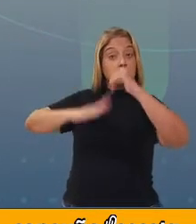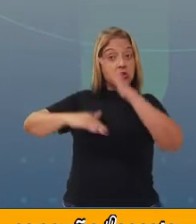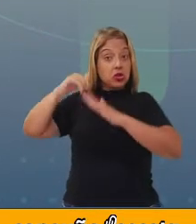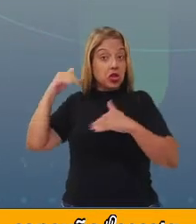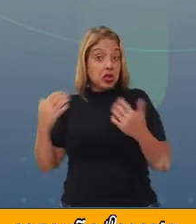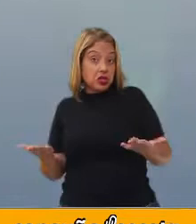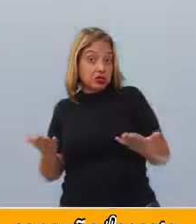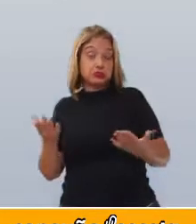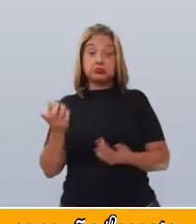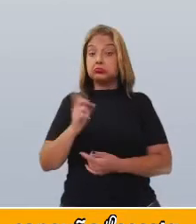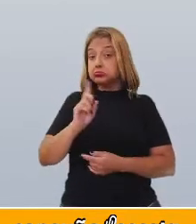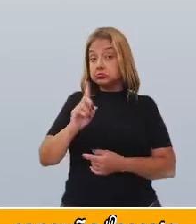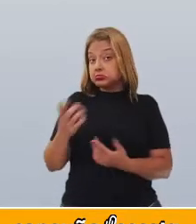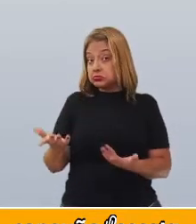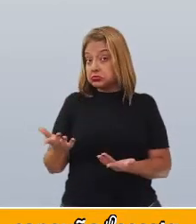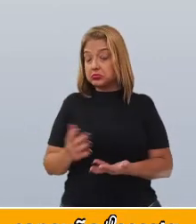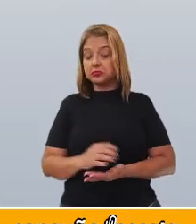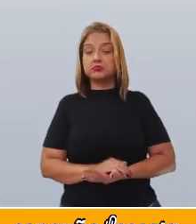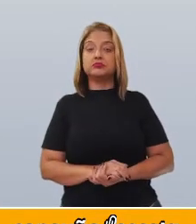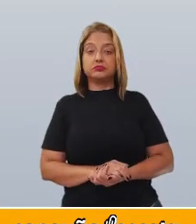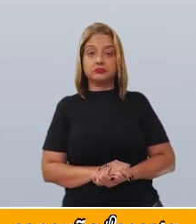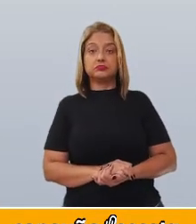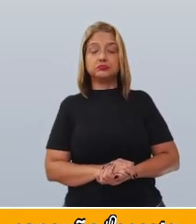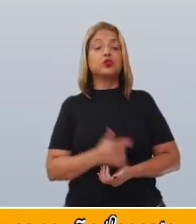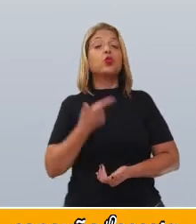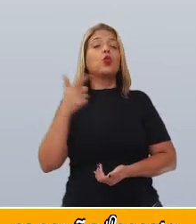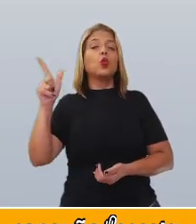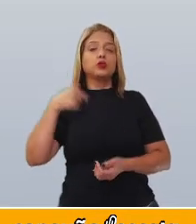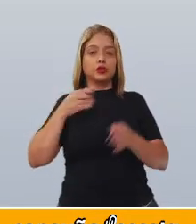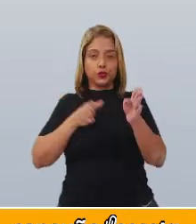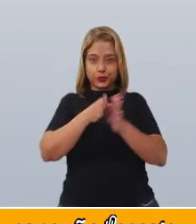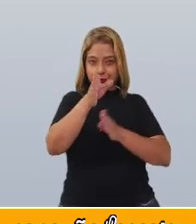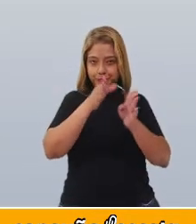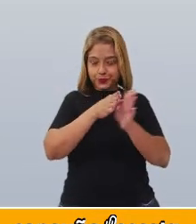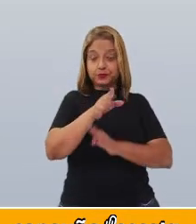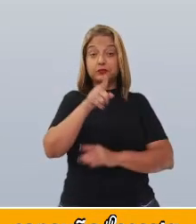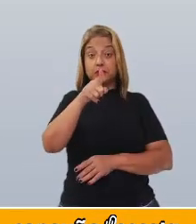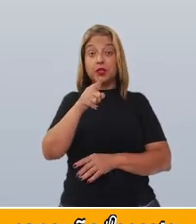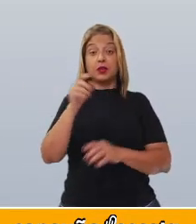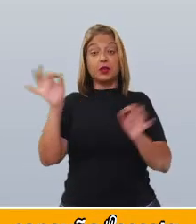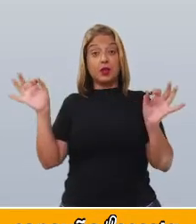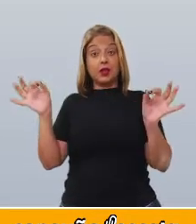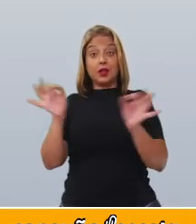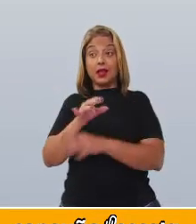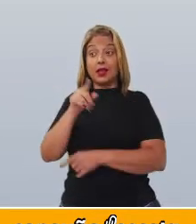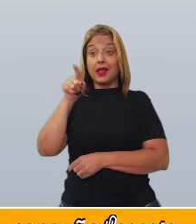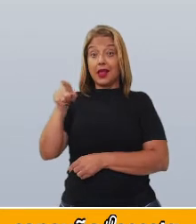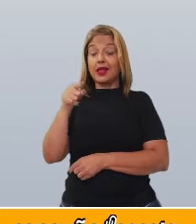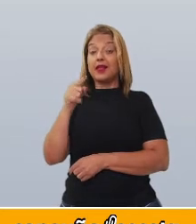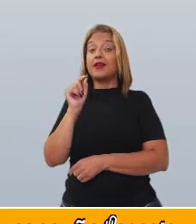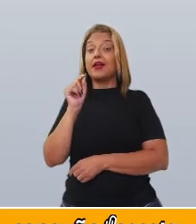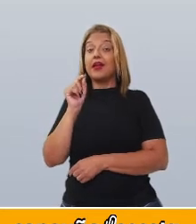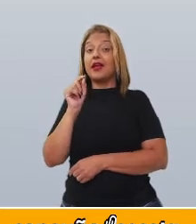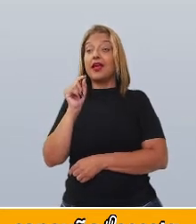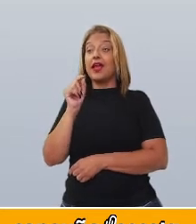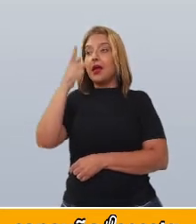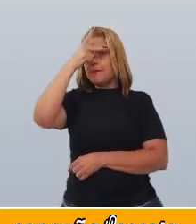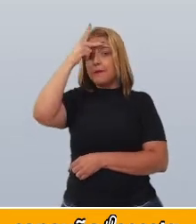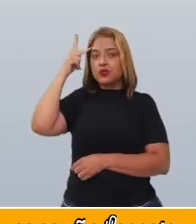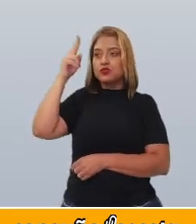não? Outra orientação. A voz do entrevistador e do entrevistado foram